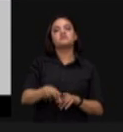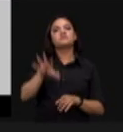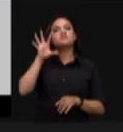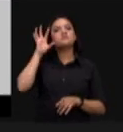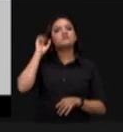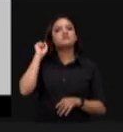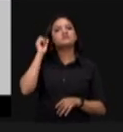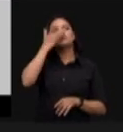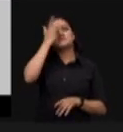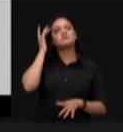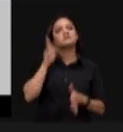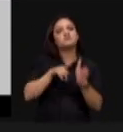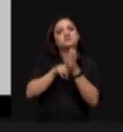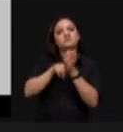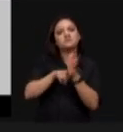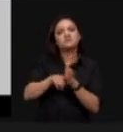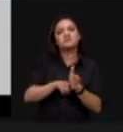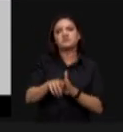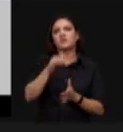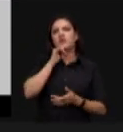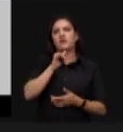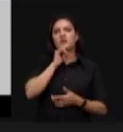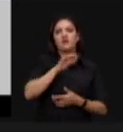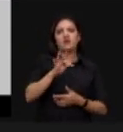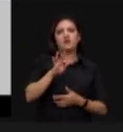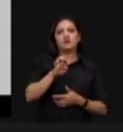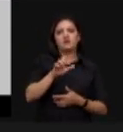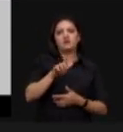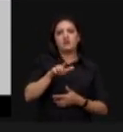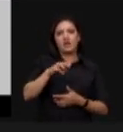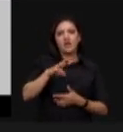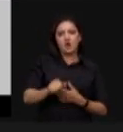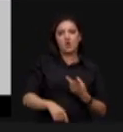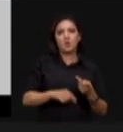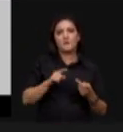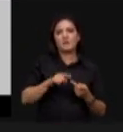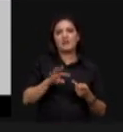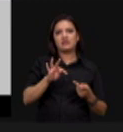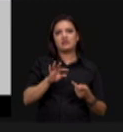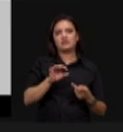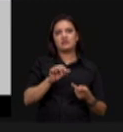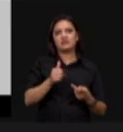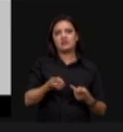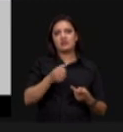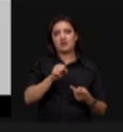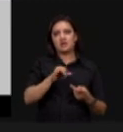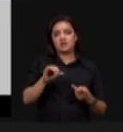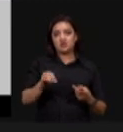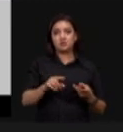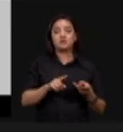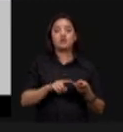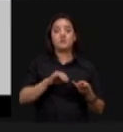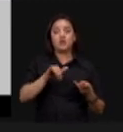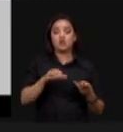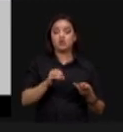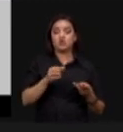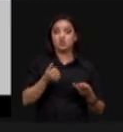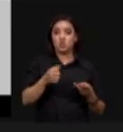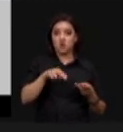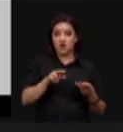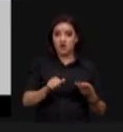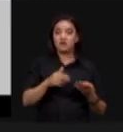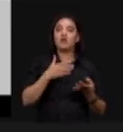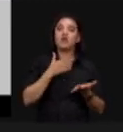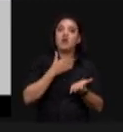pesquisadores do peso de Thelma Krug de Taço Azevedo eu tive muita alegria em ver aqui a Joana Setzer que começou sua